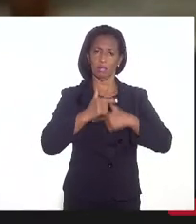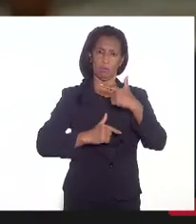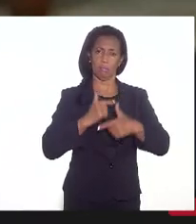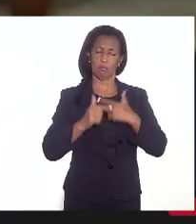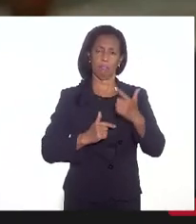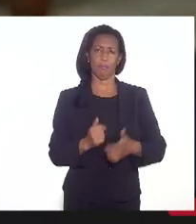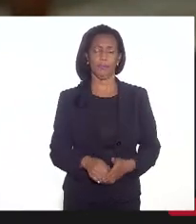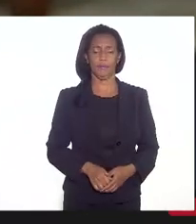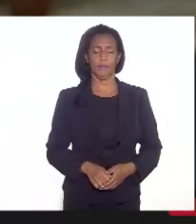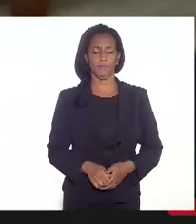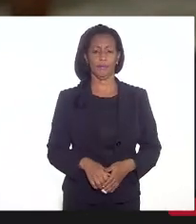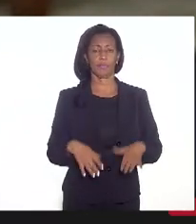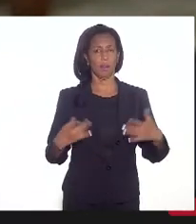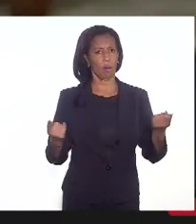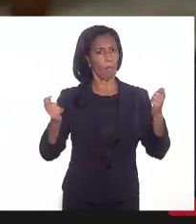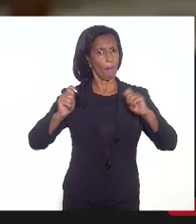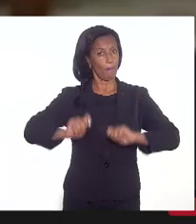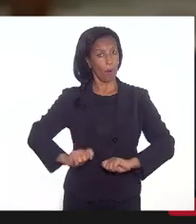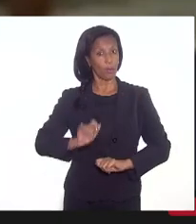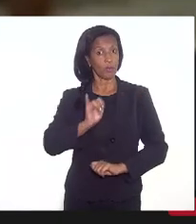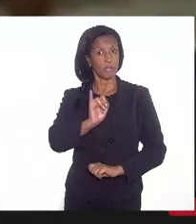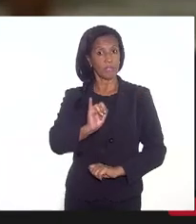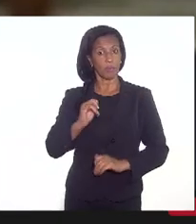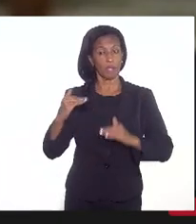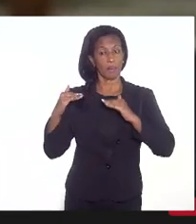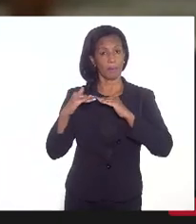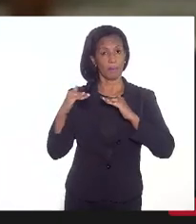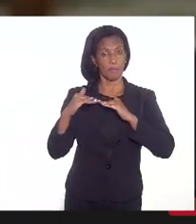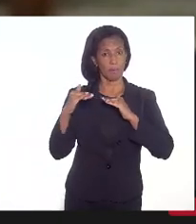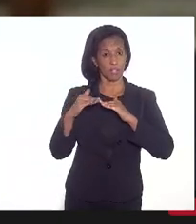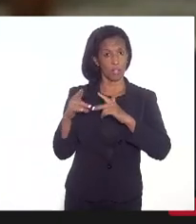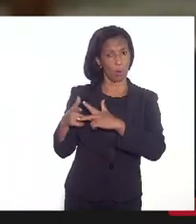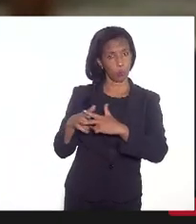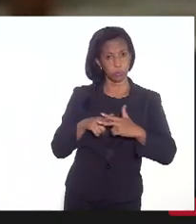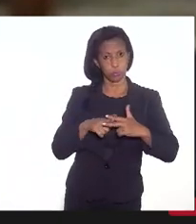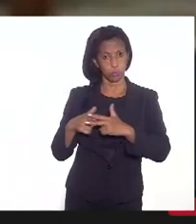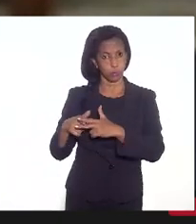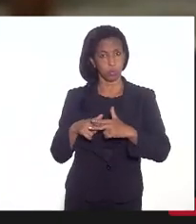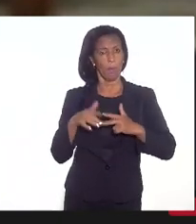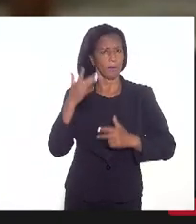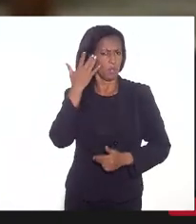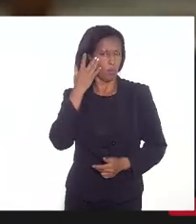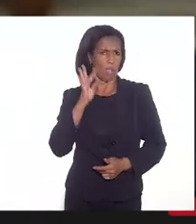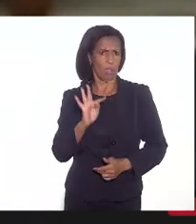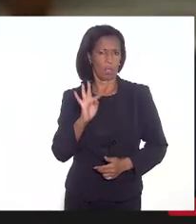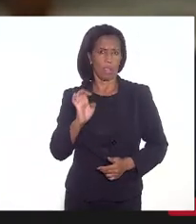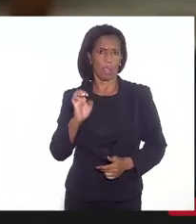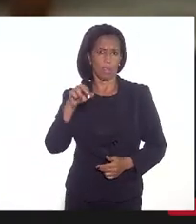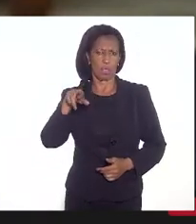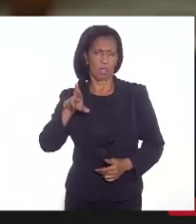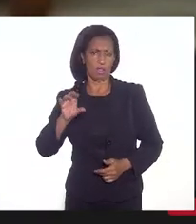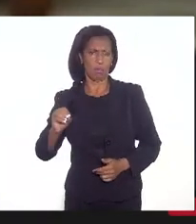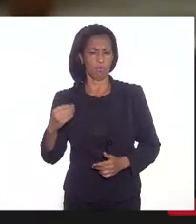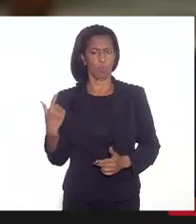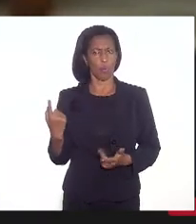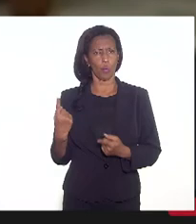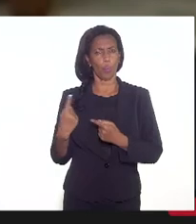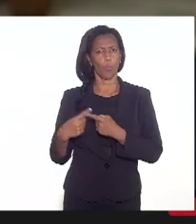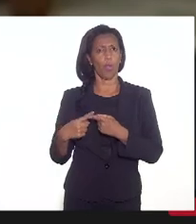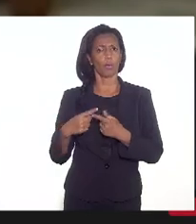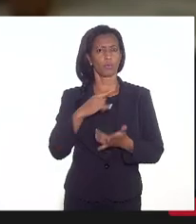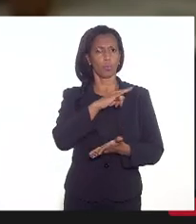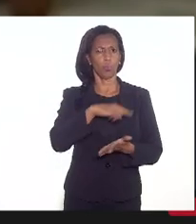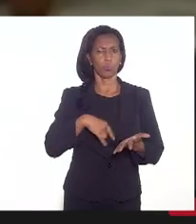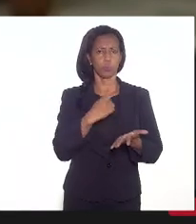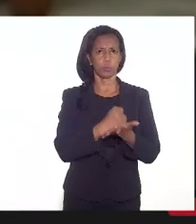Então, é possível se botar em medida de ajuste, meu juízo, mas eu acho que o Tesouro Nacional, em função do acordo assinado,